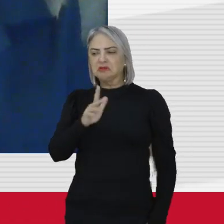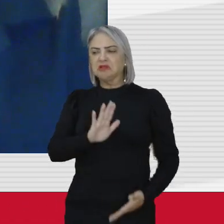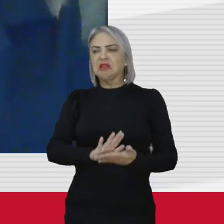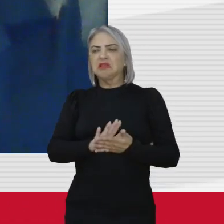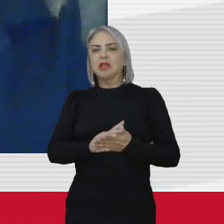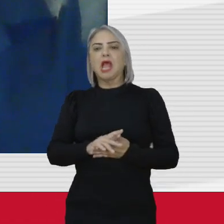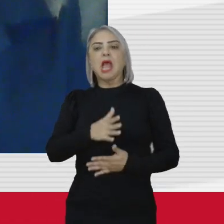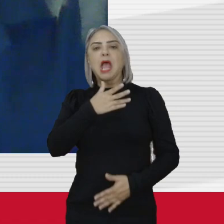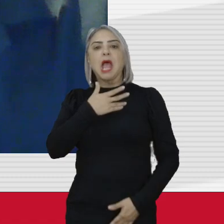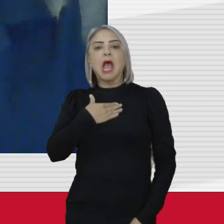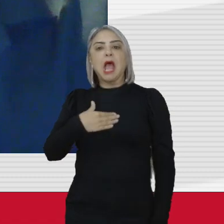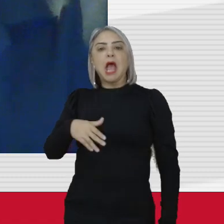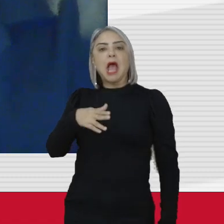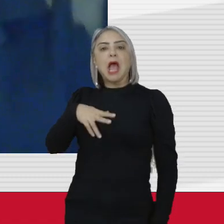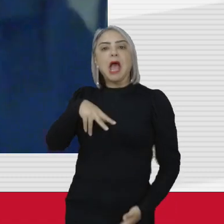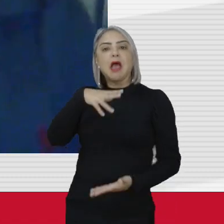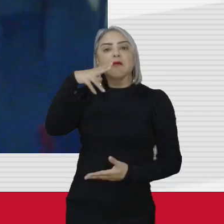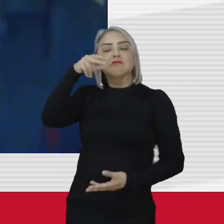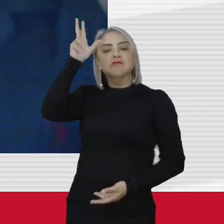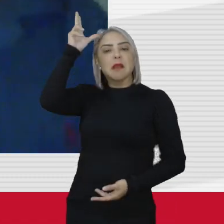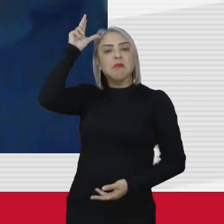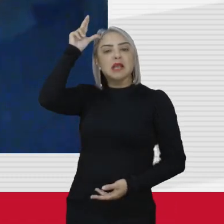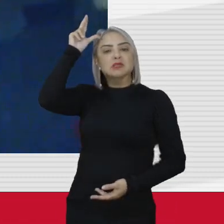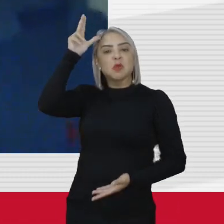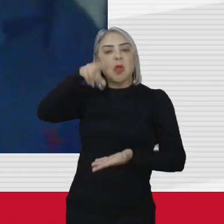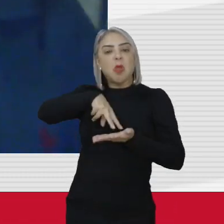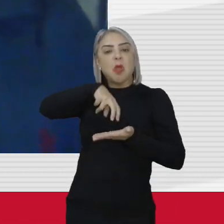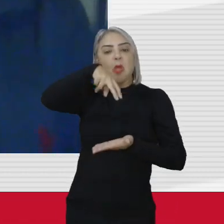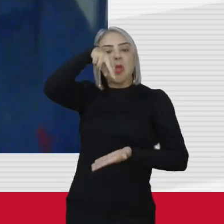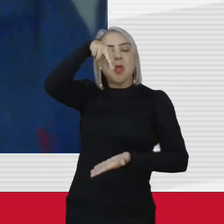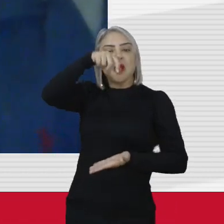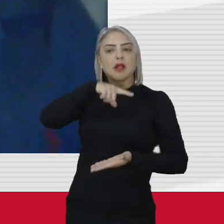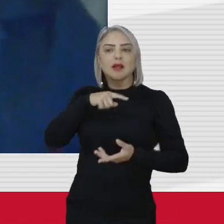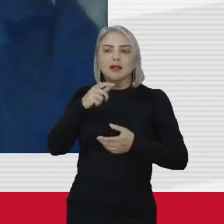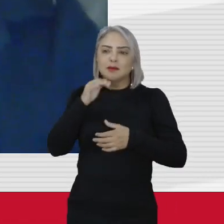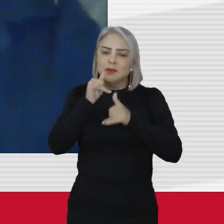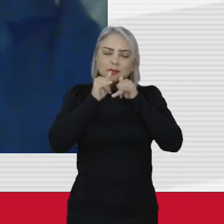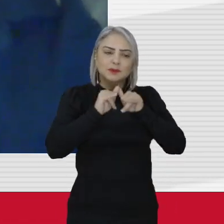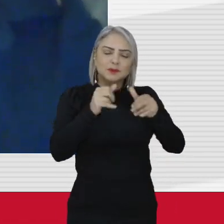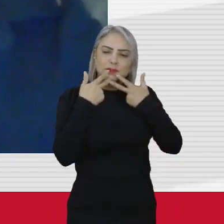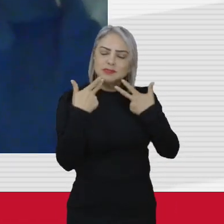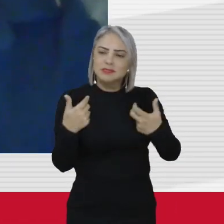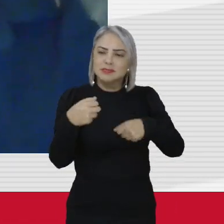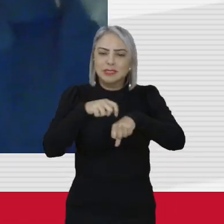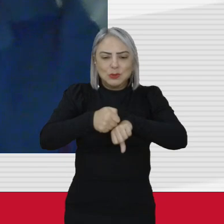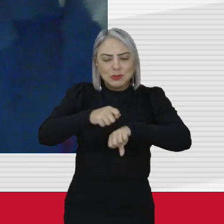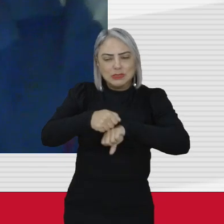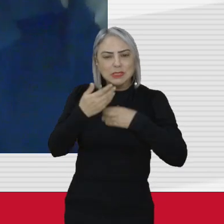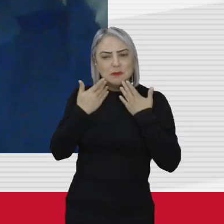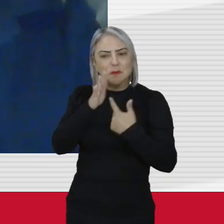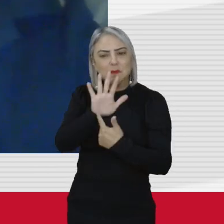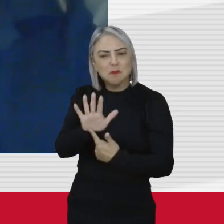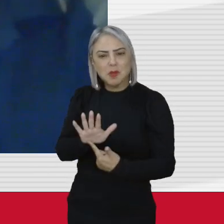a Páscoa dele, essa notícia nesse fim de semana. Uma notícia de tortura, uma notícia que mostra